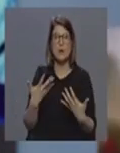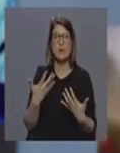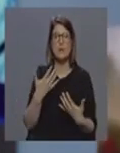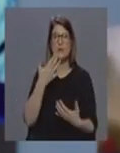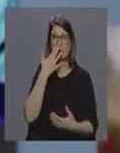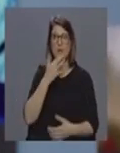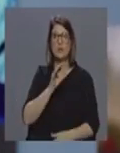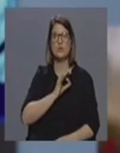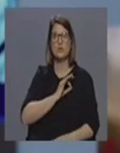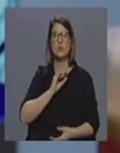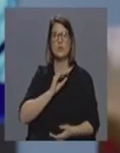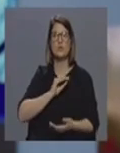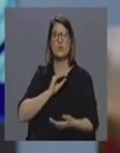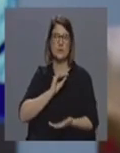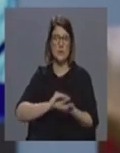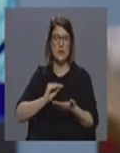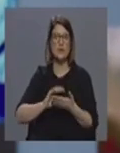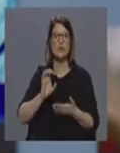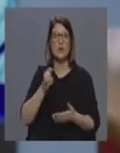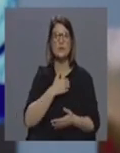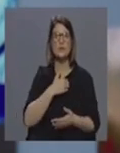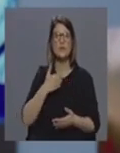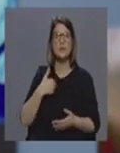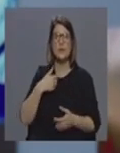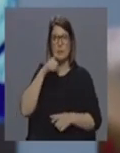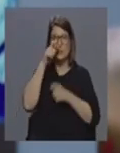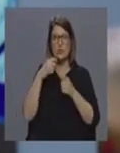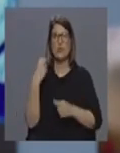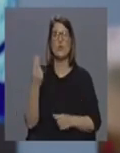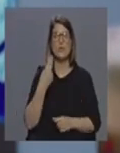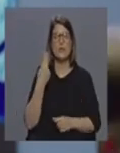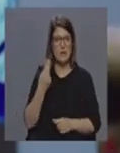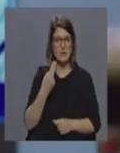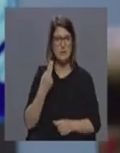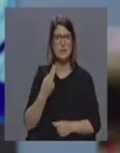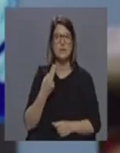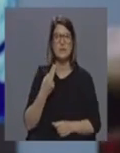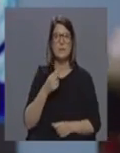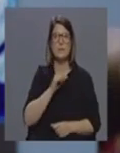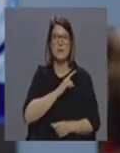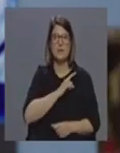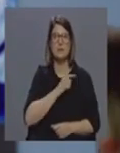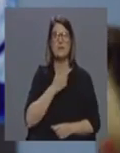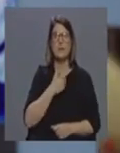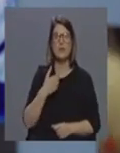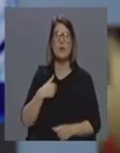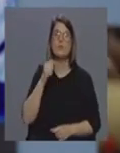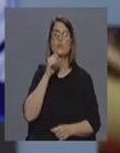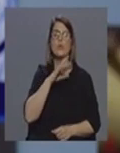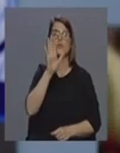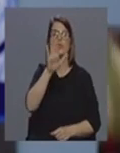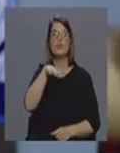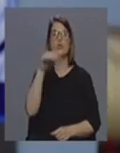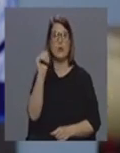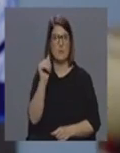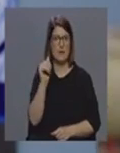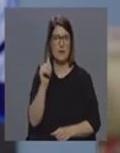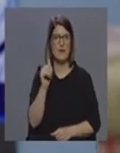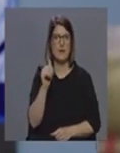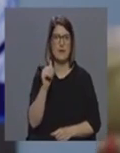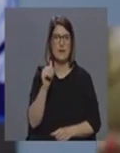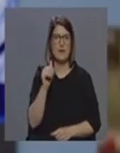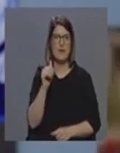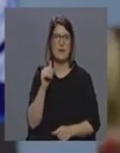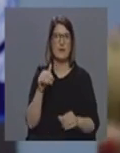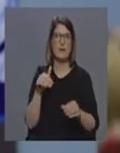pelo senhor secretário regional da saúde até profissionais das unidades privadas de saúde podem ser chamados digamos assim a intervir